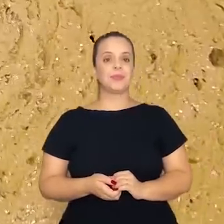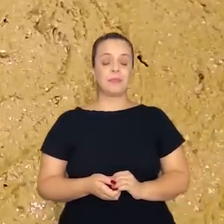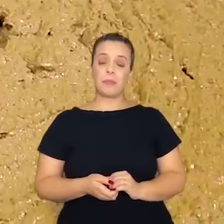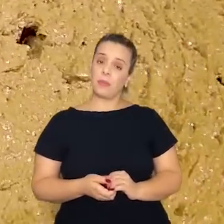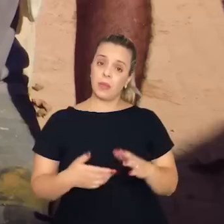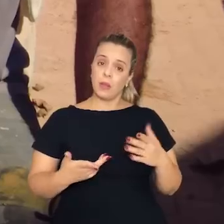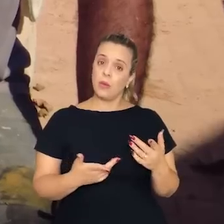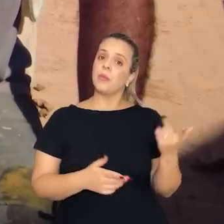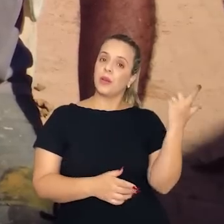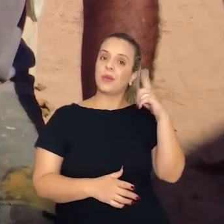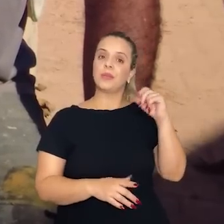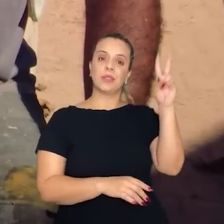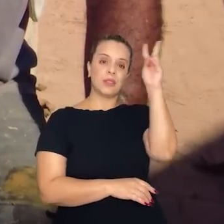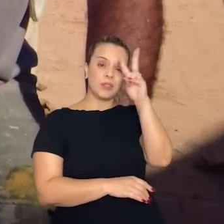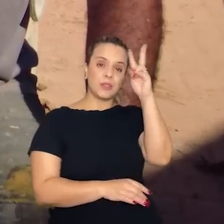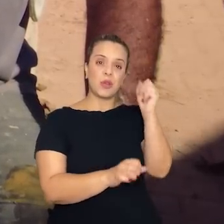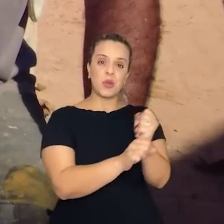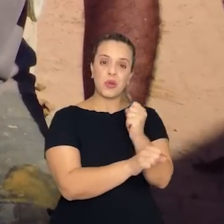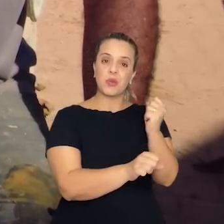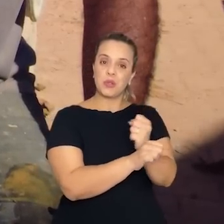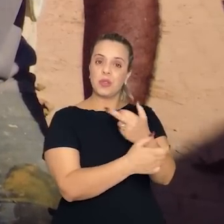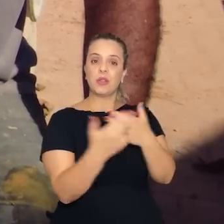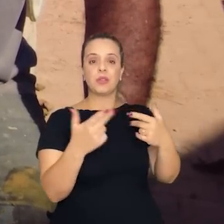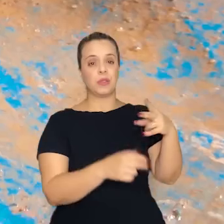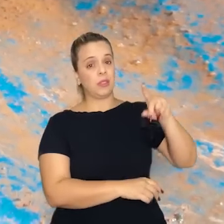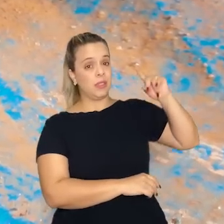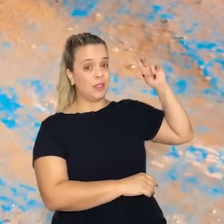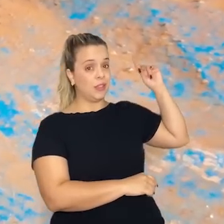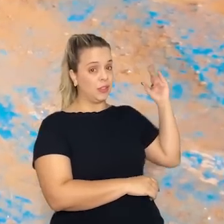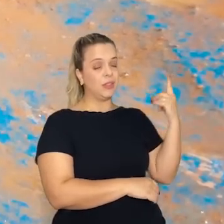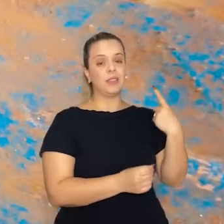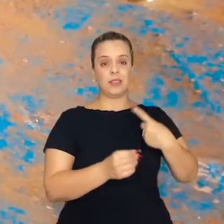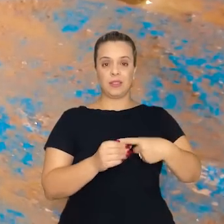Reconstruindo a história das construções antigas da nossa grande Cuiabá.